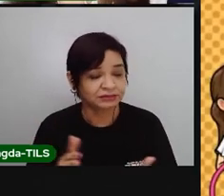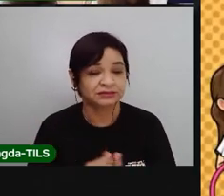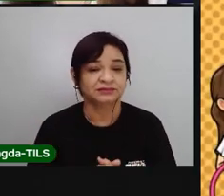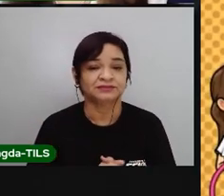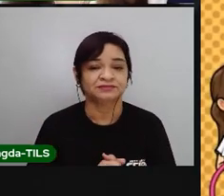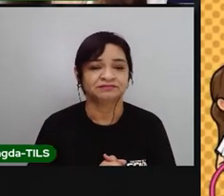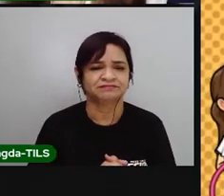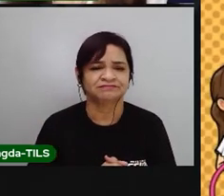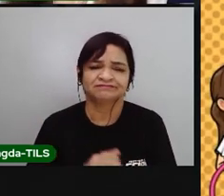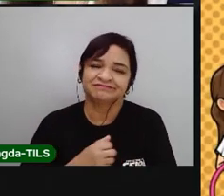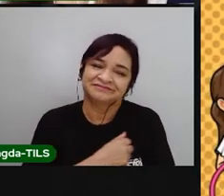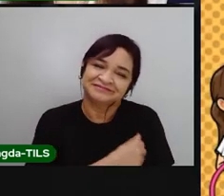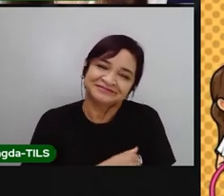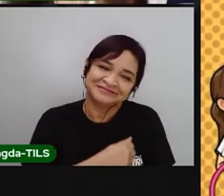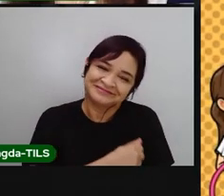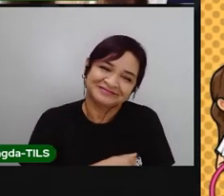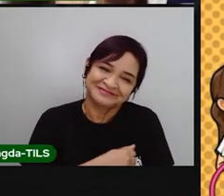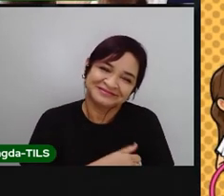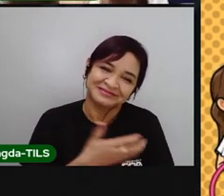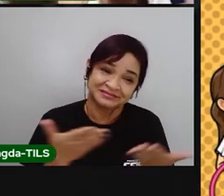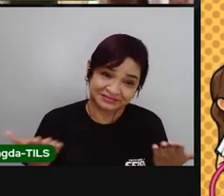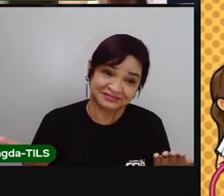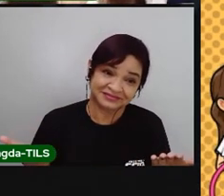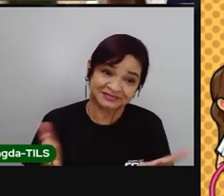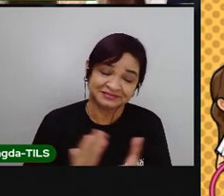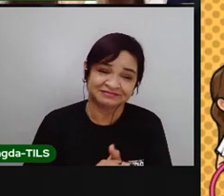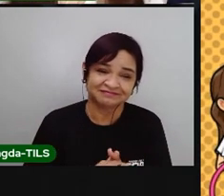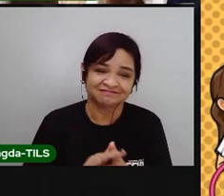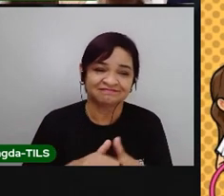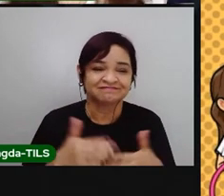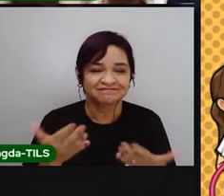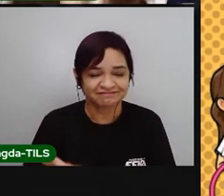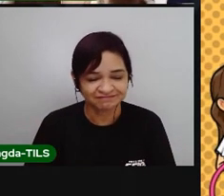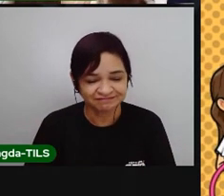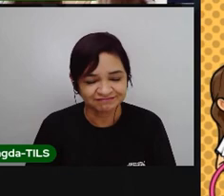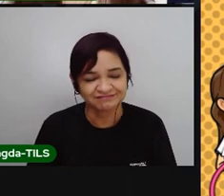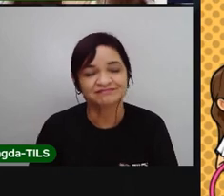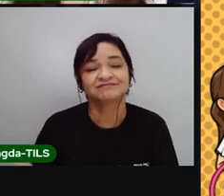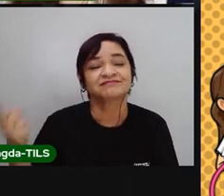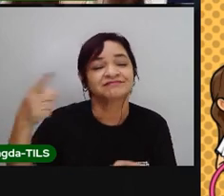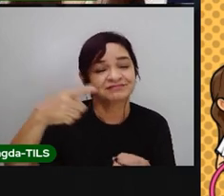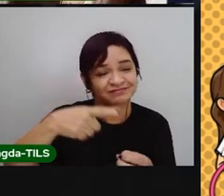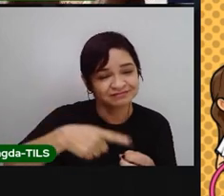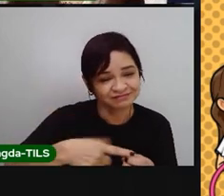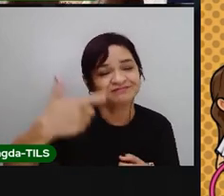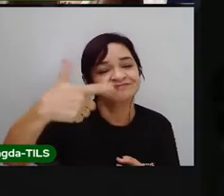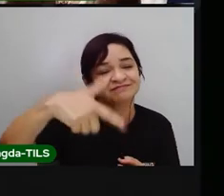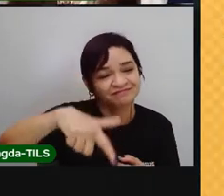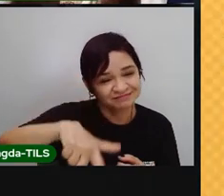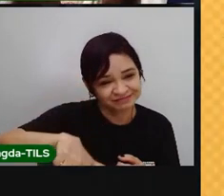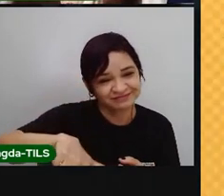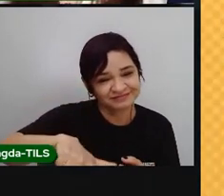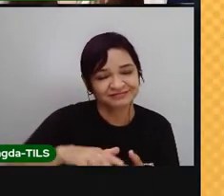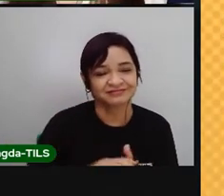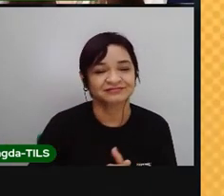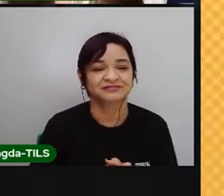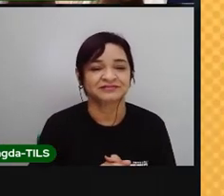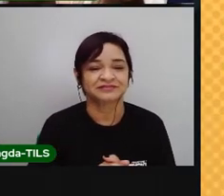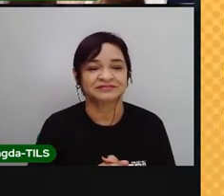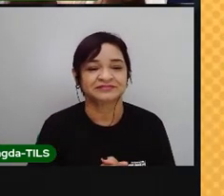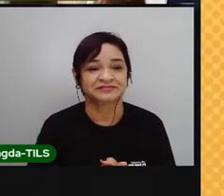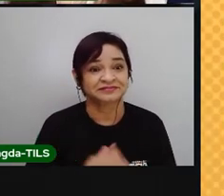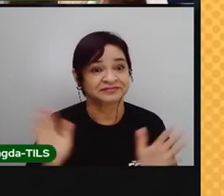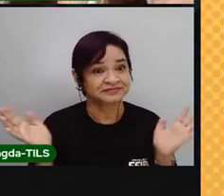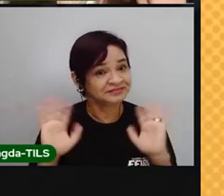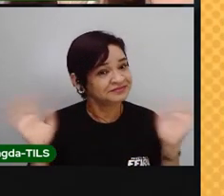Eu vou morrer de saudade de vocês, mas semana que vem a se encontra de novo aqui. E até